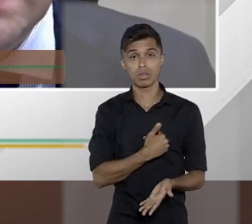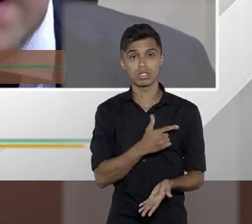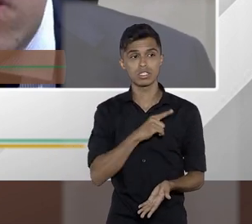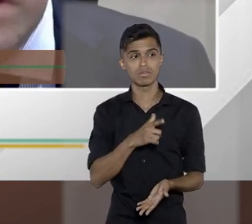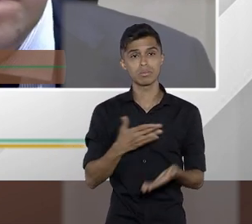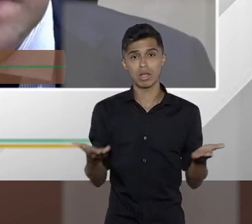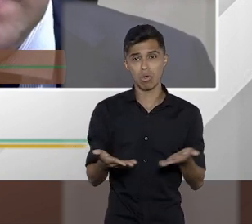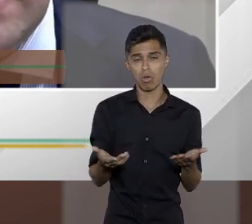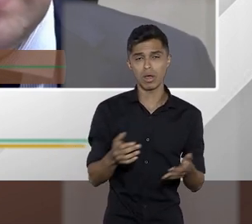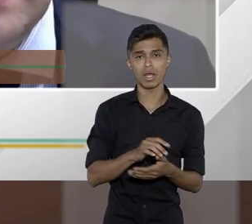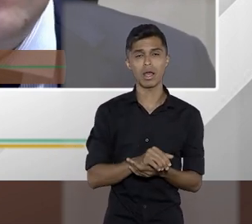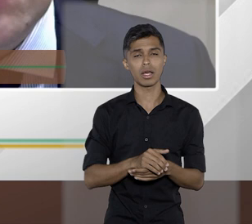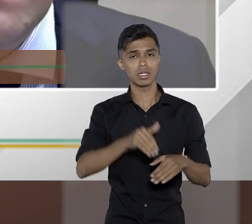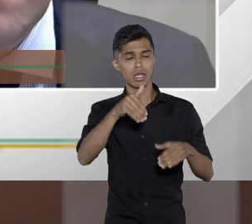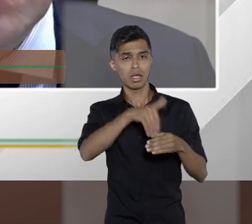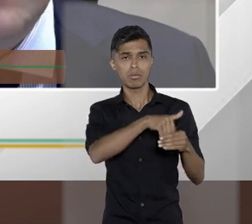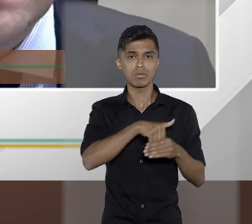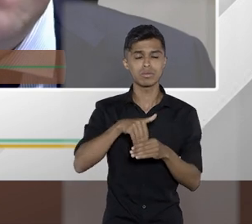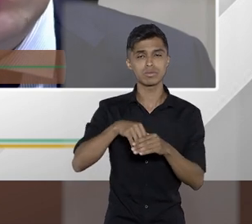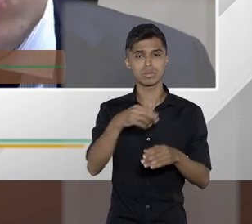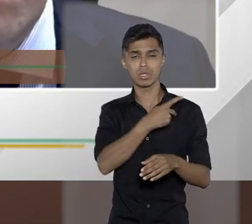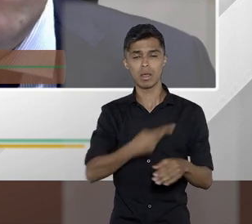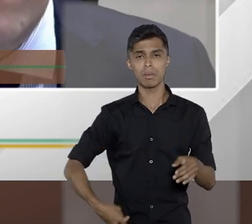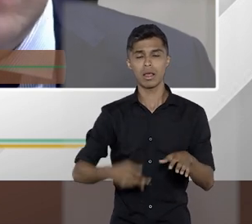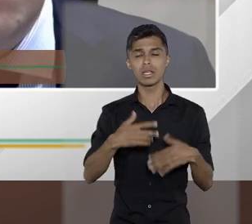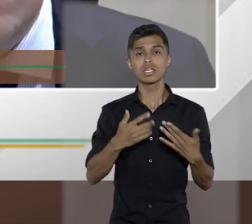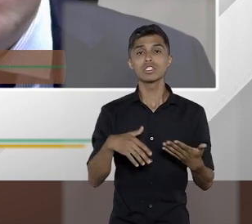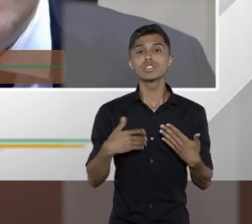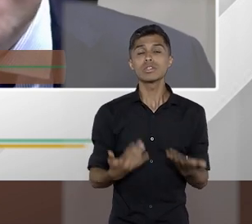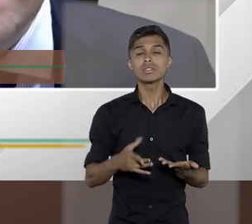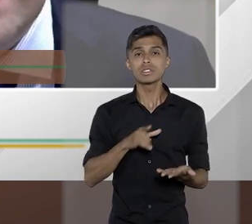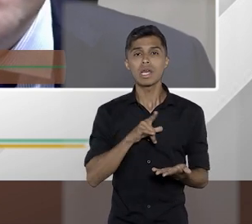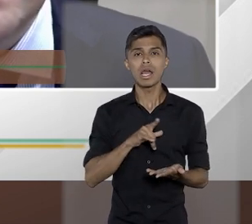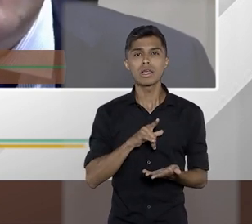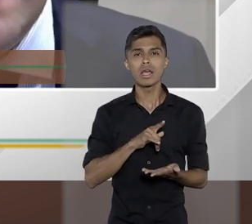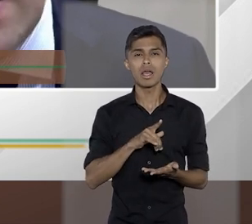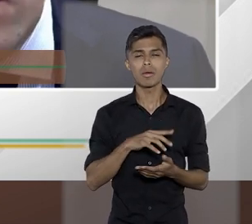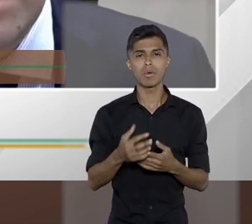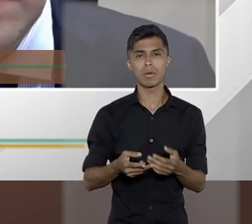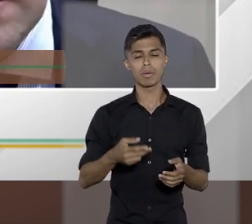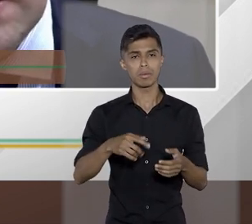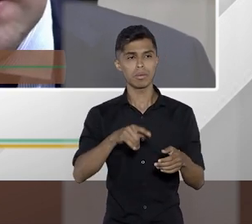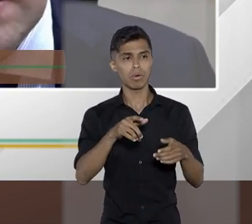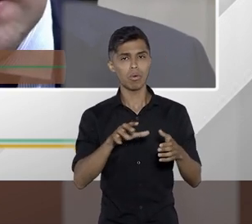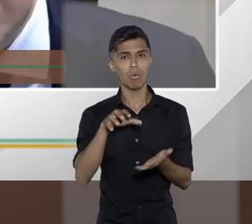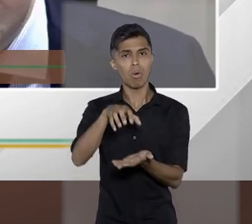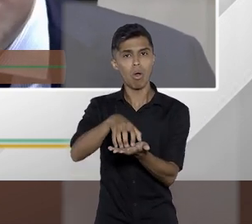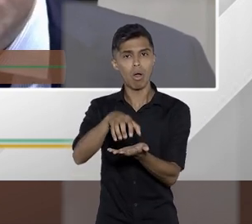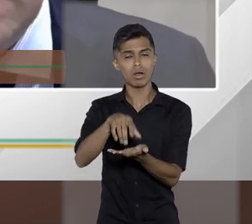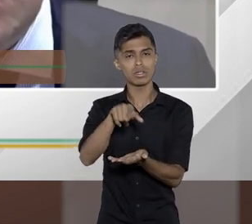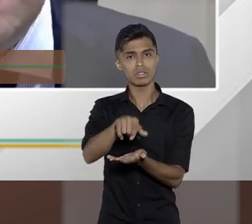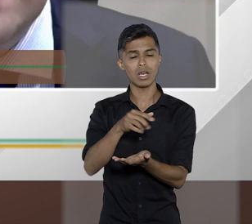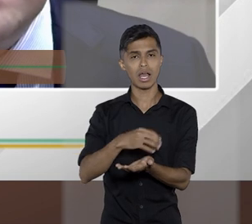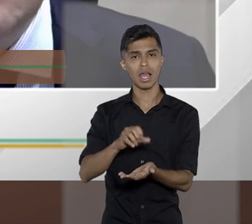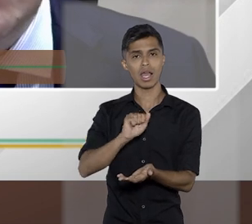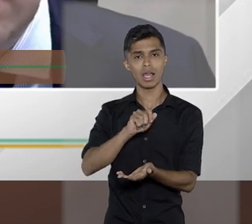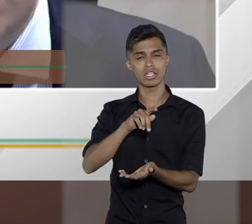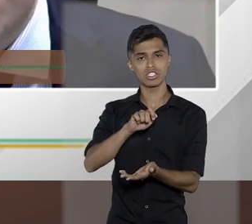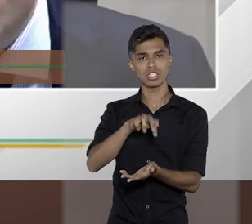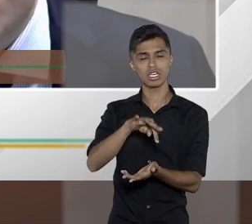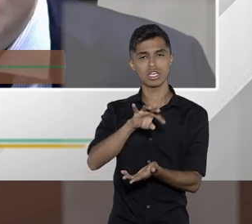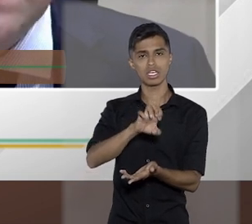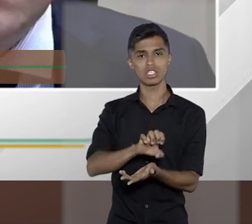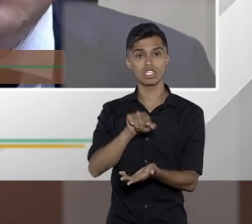eleição presidencial, nós tivemos um vazamento comprovado por um agente da Receita Federal, e esse agente foi posteriormente